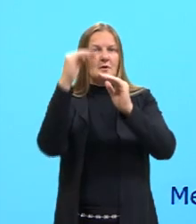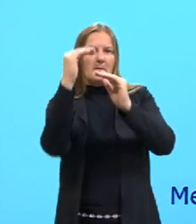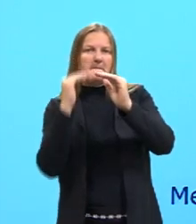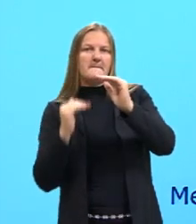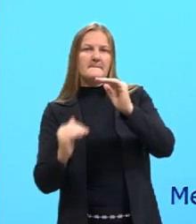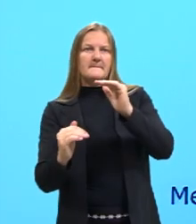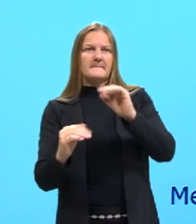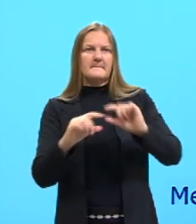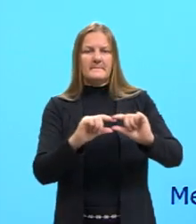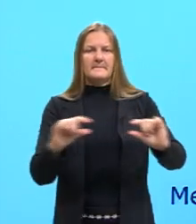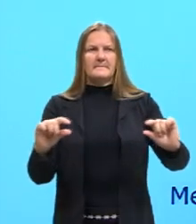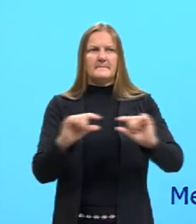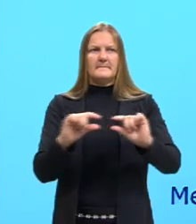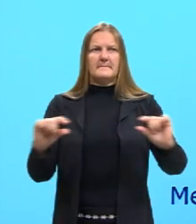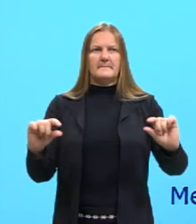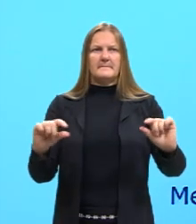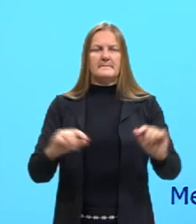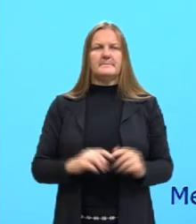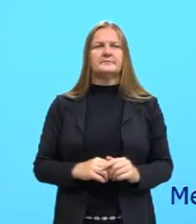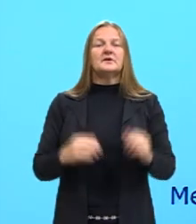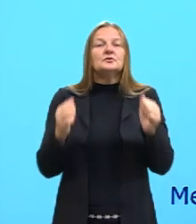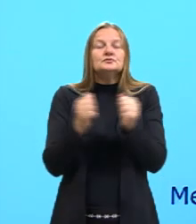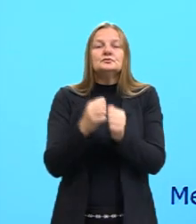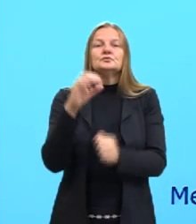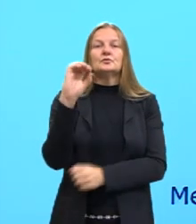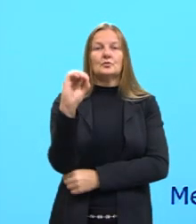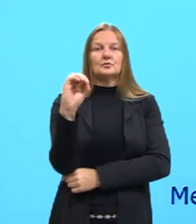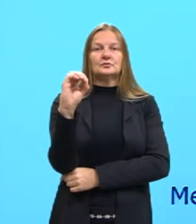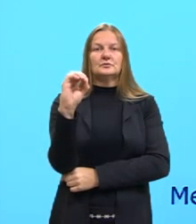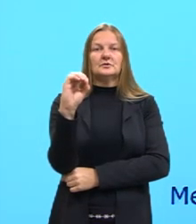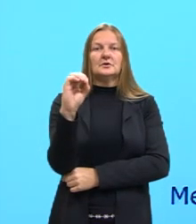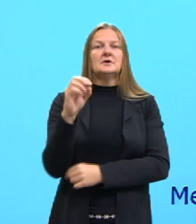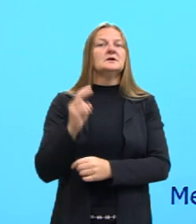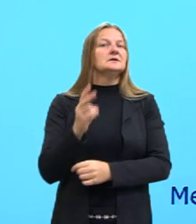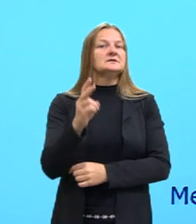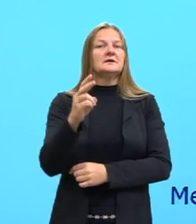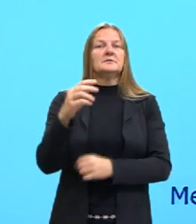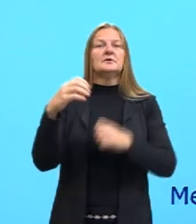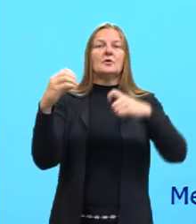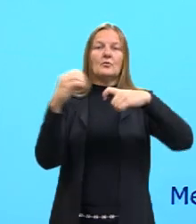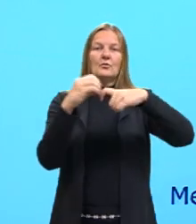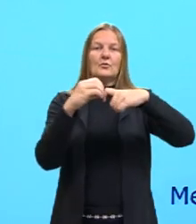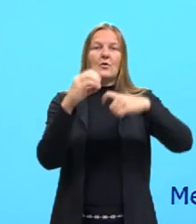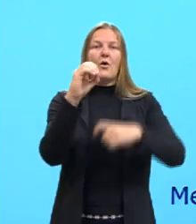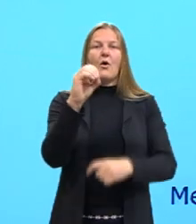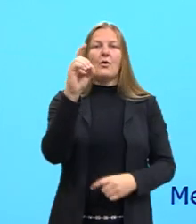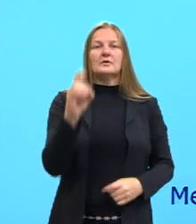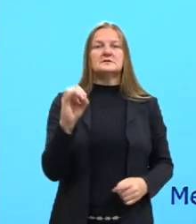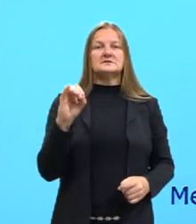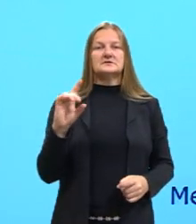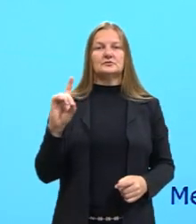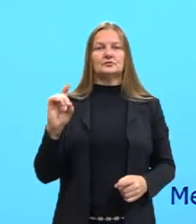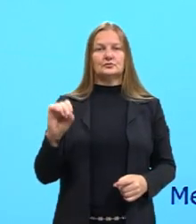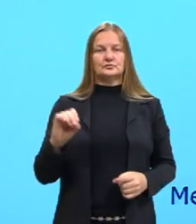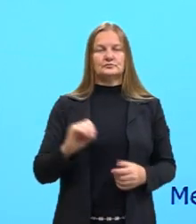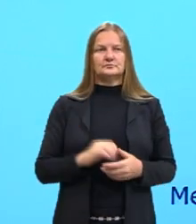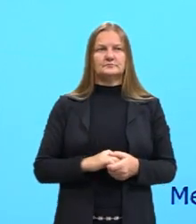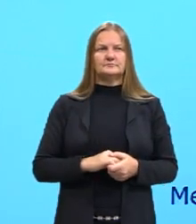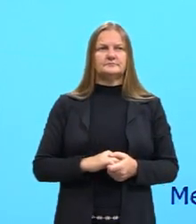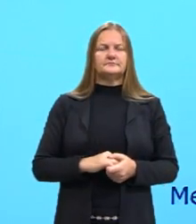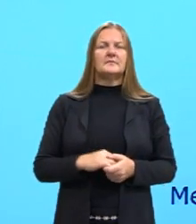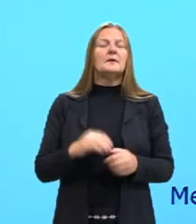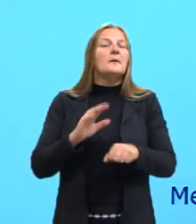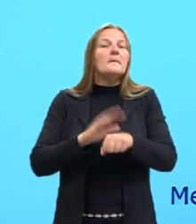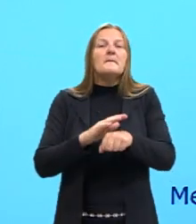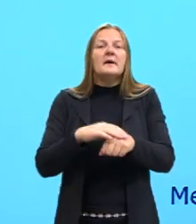elemento desses aqui junto com o oxigênio forma um óxido, tá? Os óxidos mais comuns